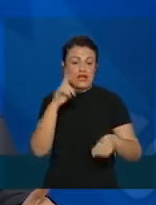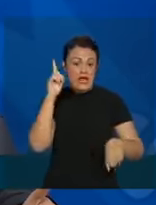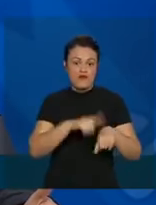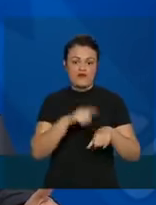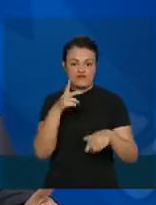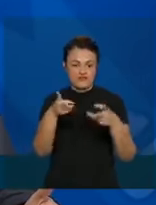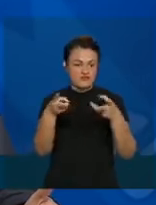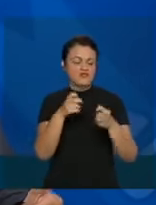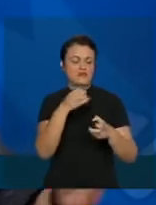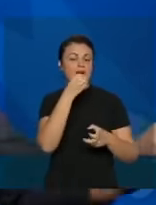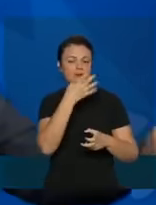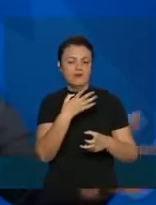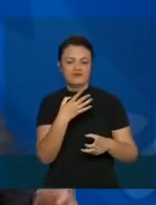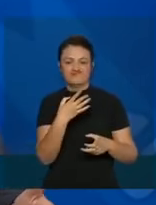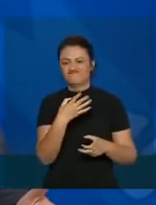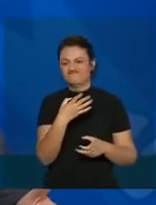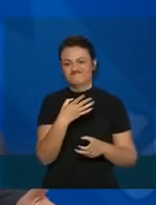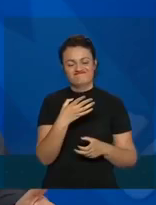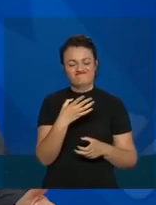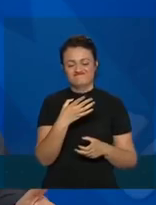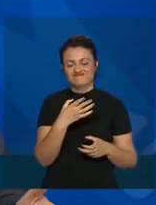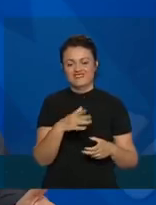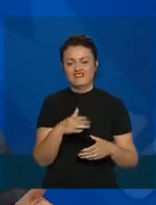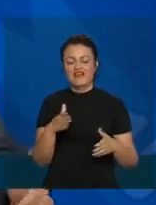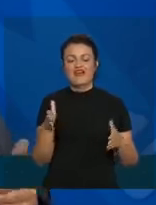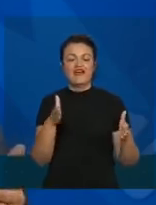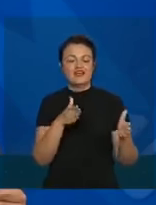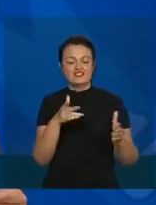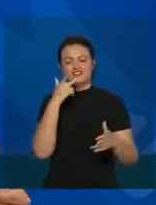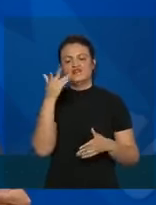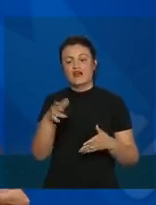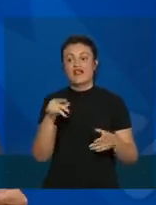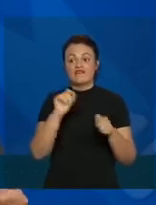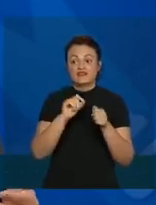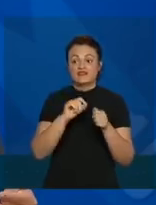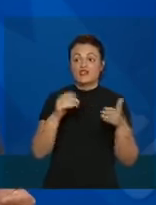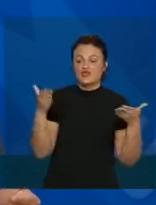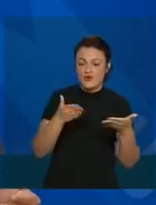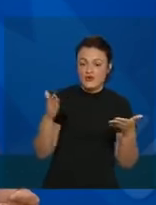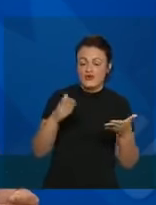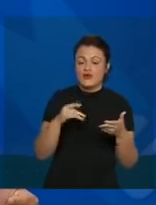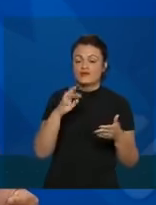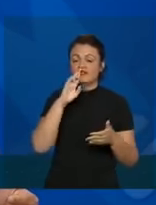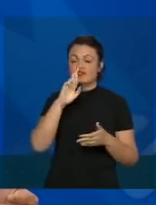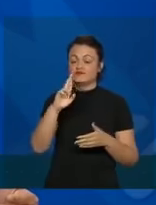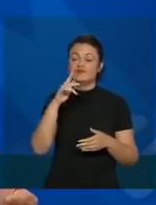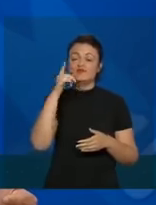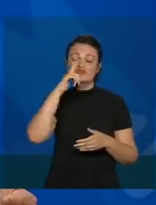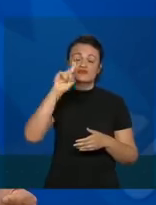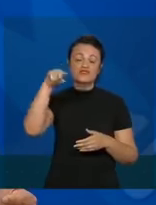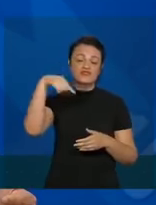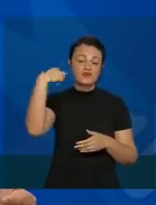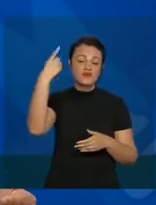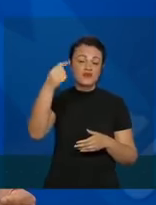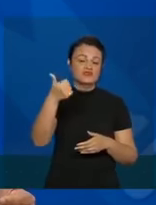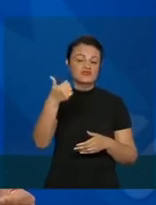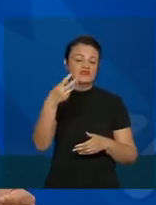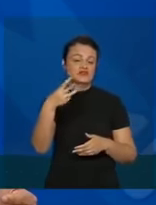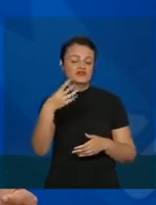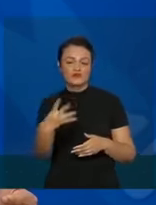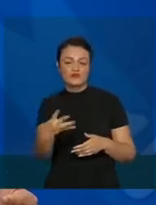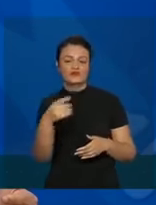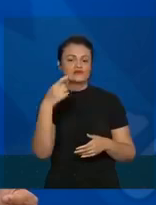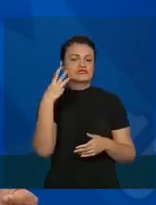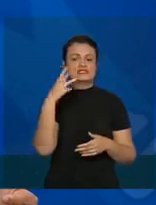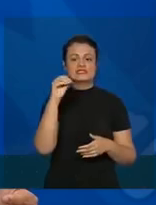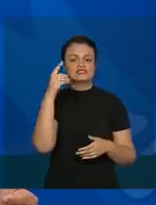momento em que a gente está fazendo. O ministro falou aqui várias vezes. A gente faz agora, mas o resultado vai acontecer depois de 14, 15, 20, 30